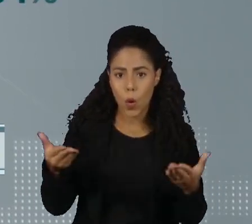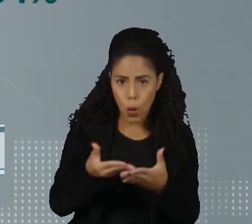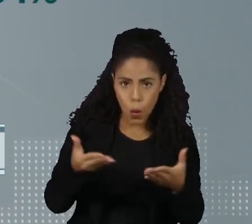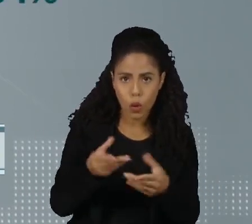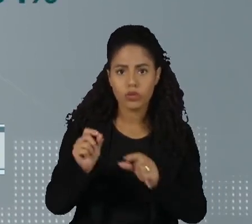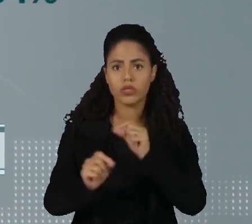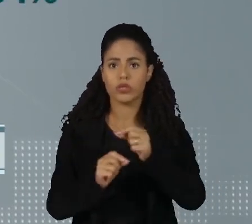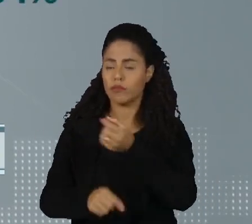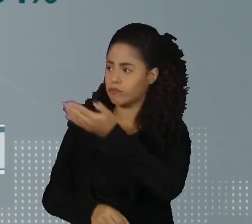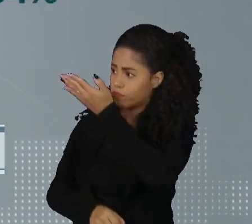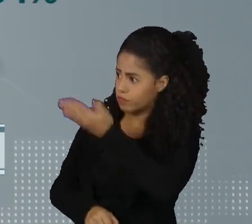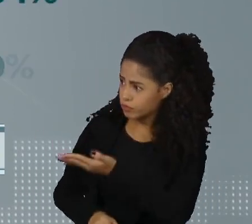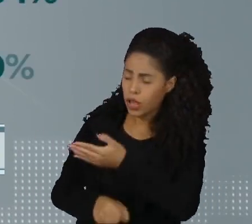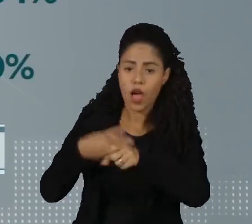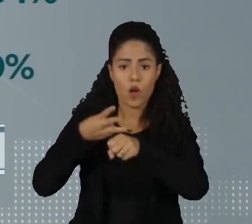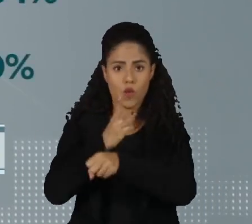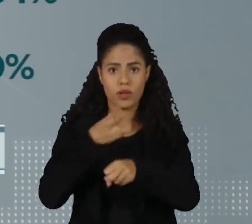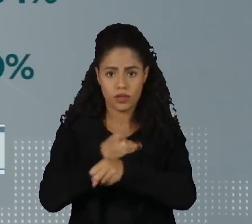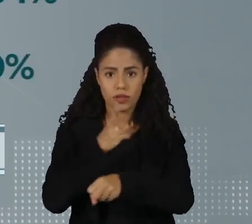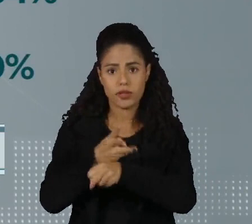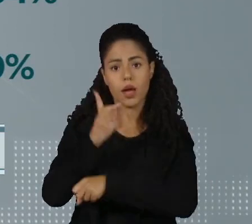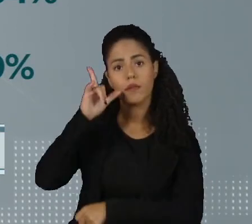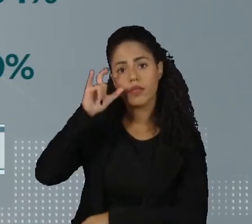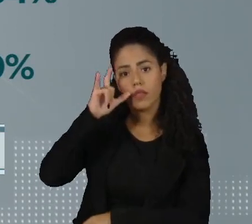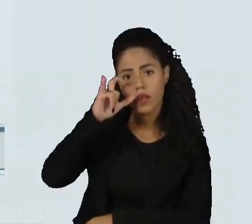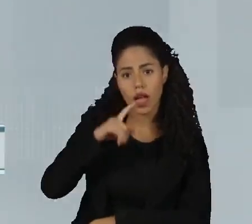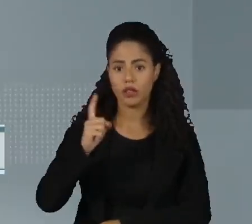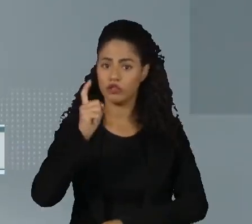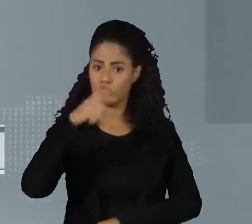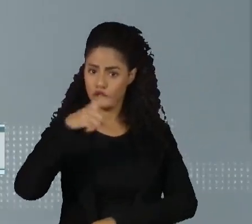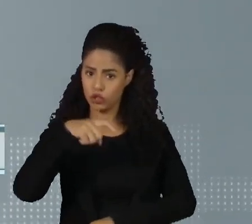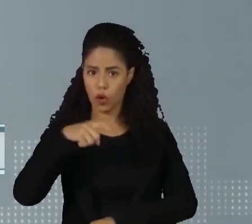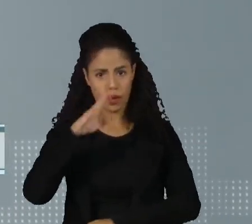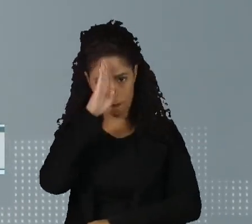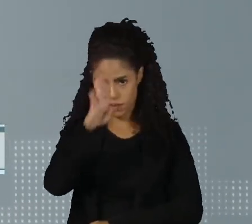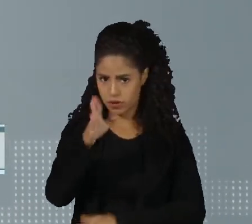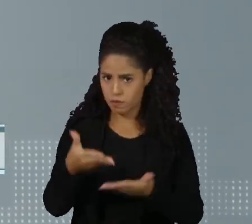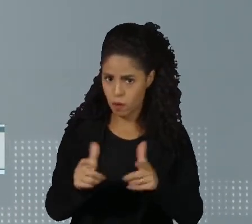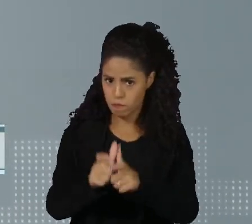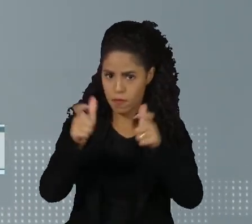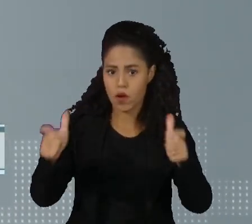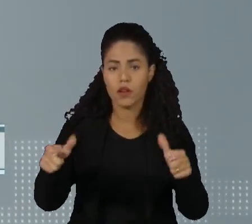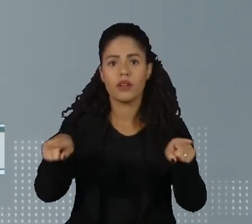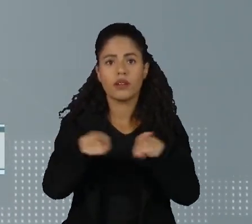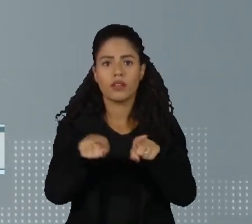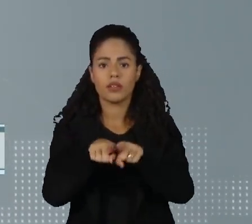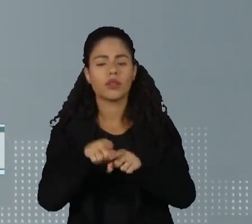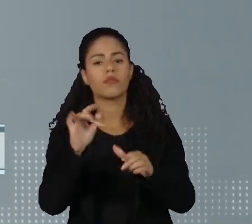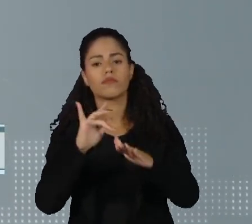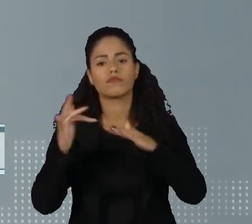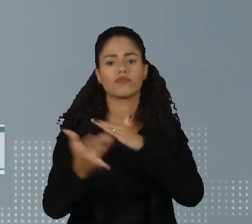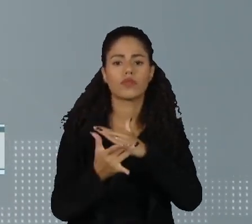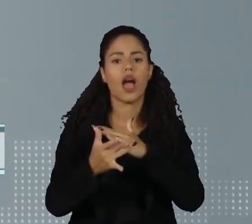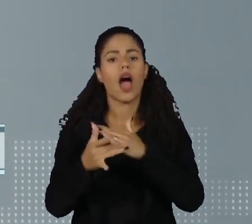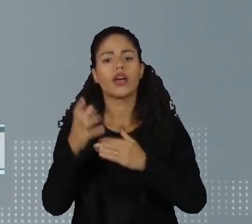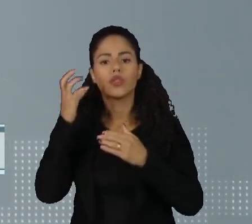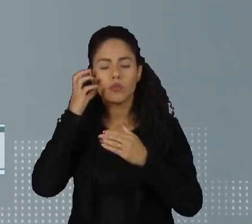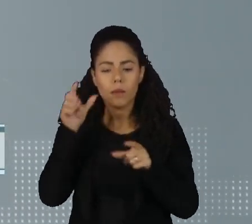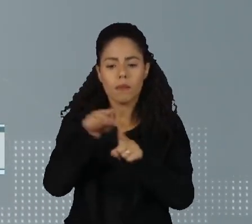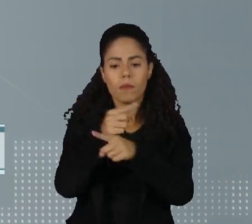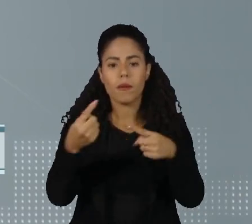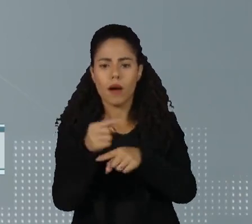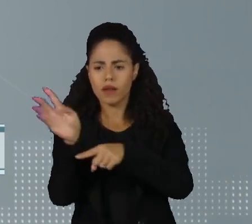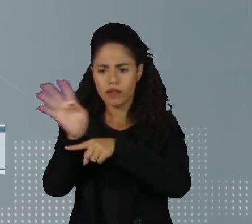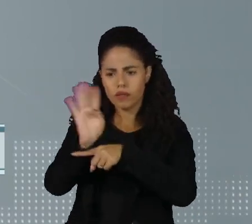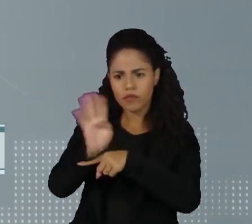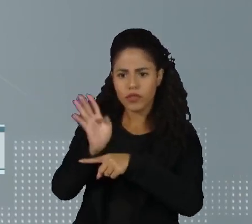17 anos são WhatsApp, Instagram e TikTok. As atividades na internet mais acessadas são música, depois vídeos,